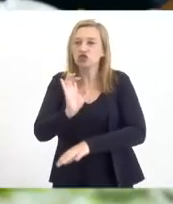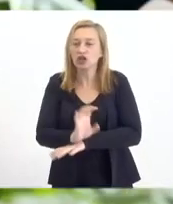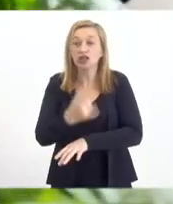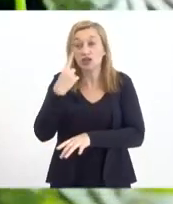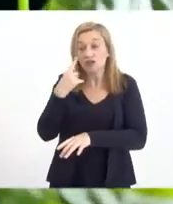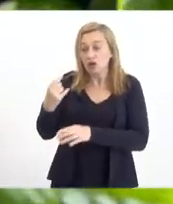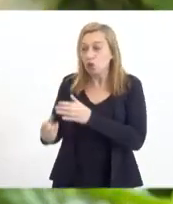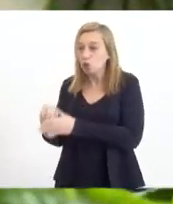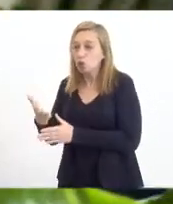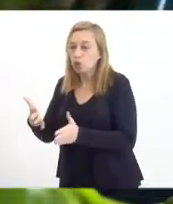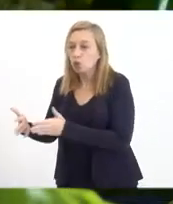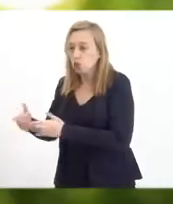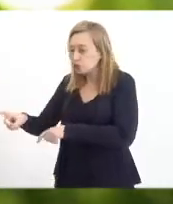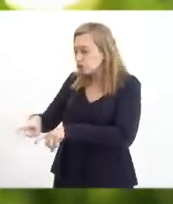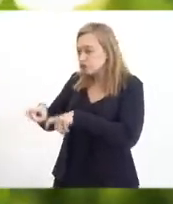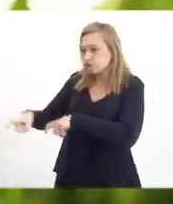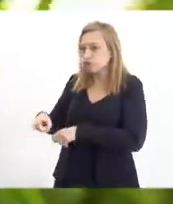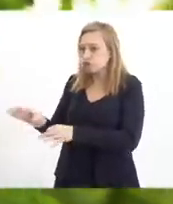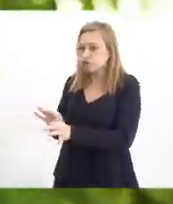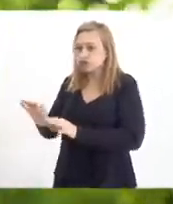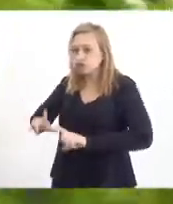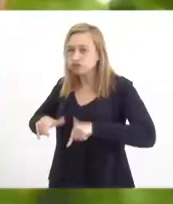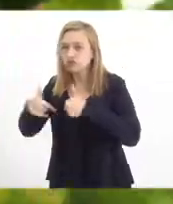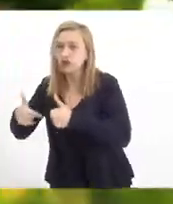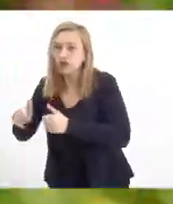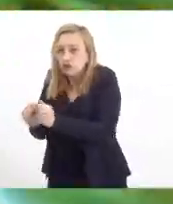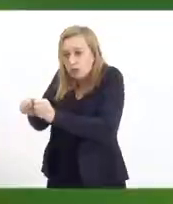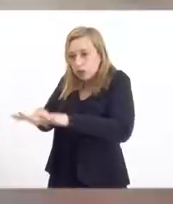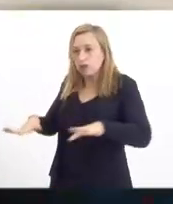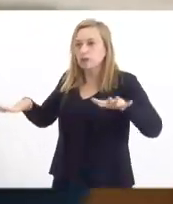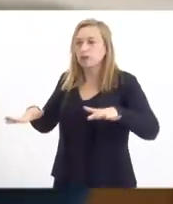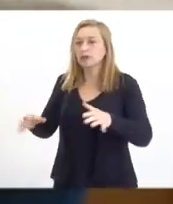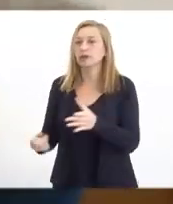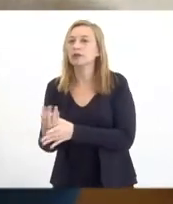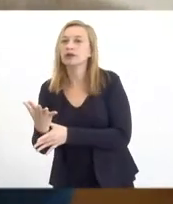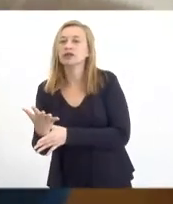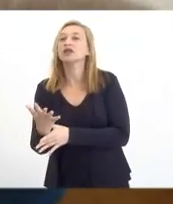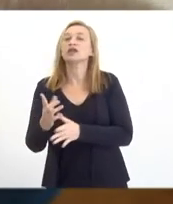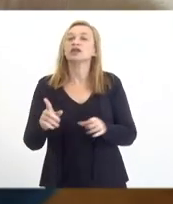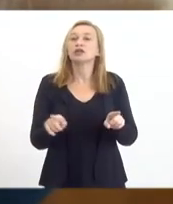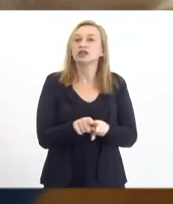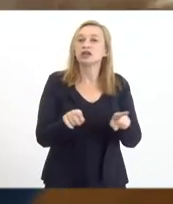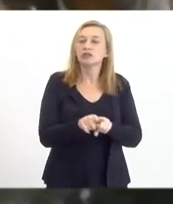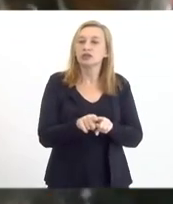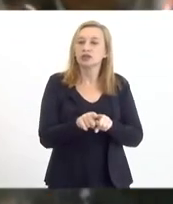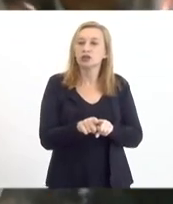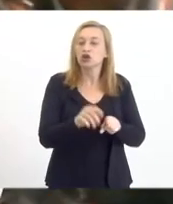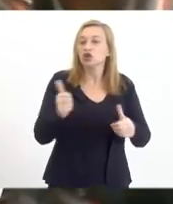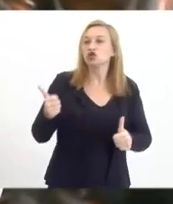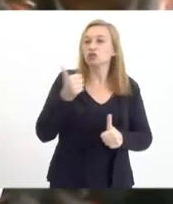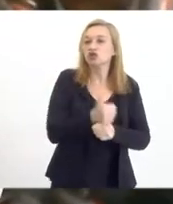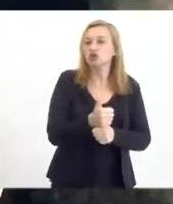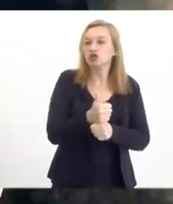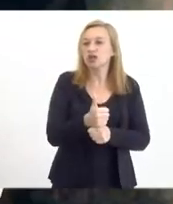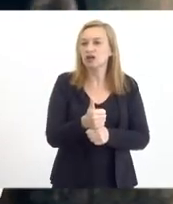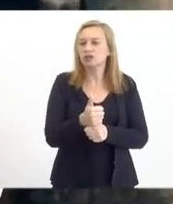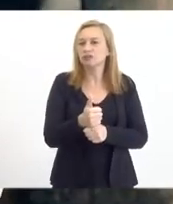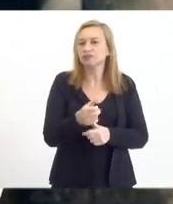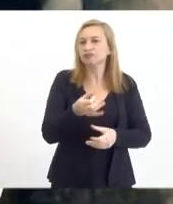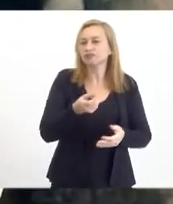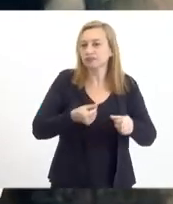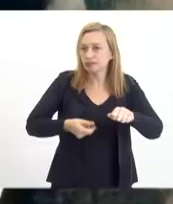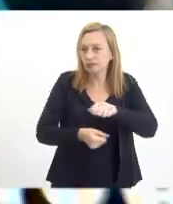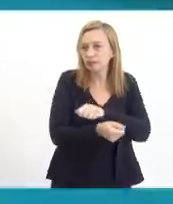os produtores e planejando ações para ampliar a produção. Suspensão do regime de substituição tributária para bebidas